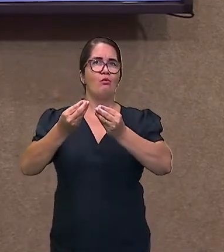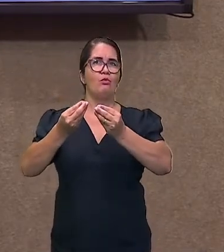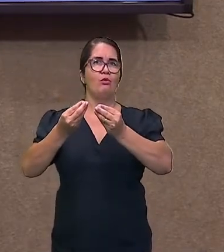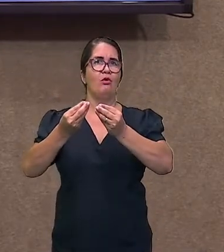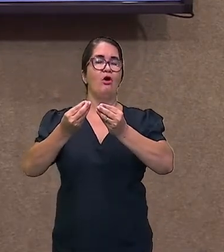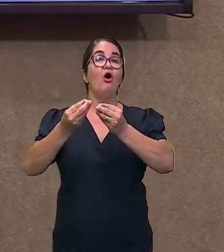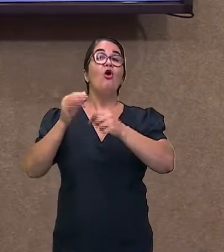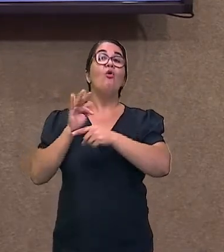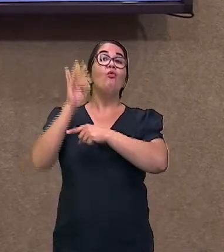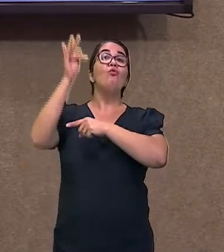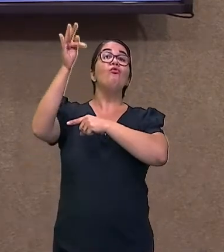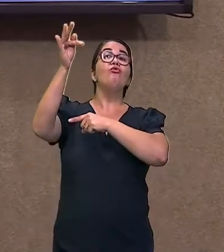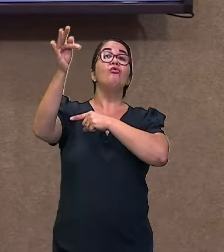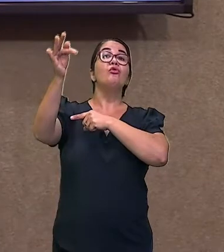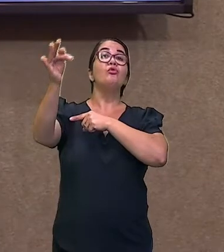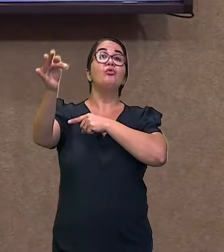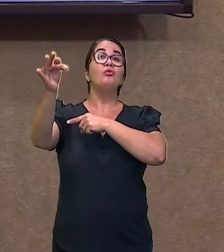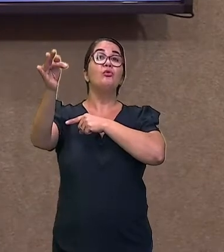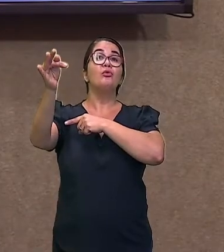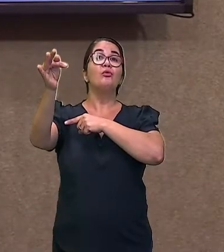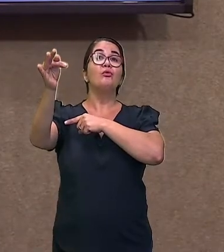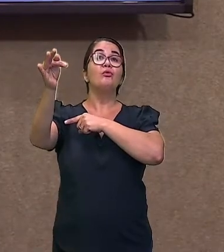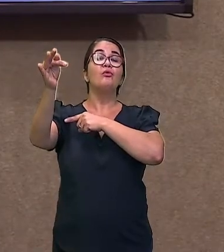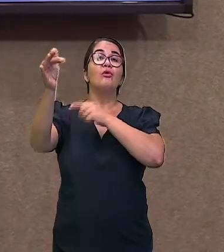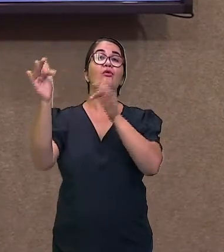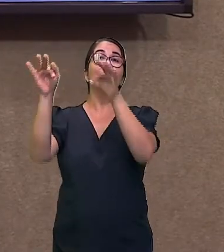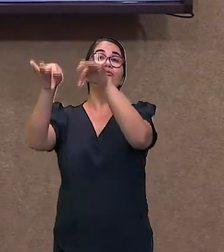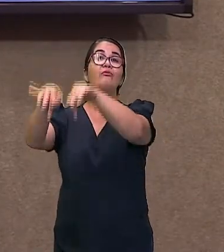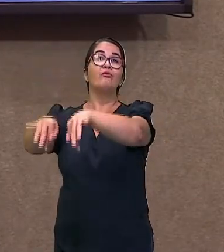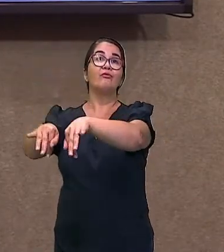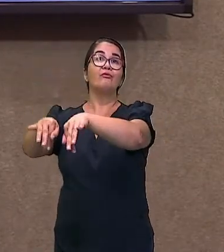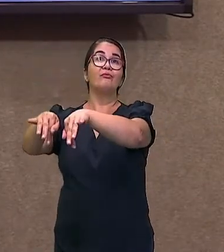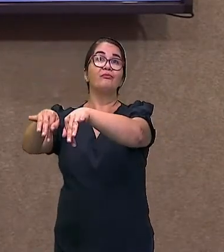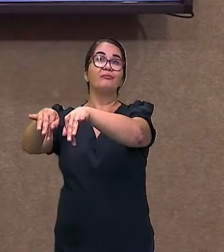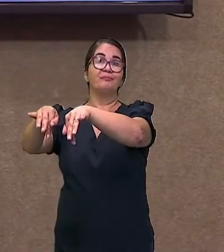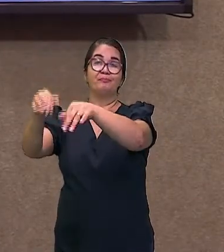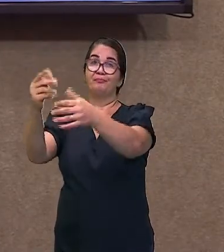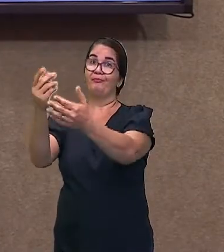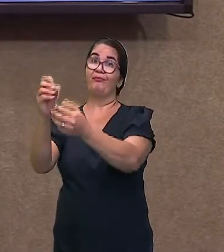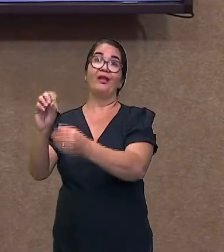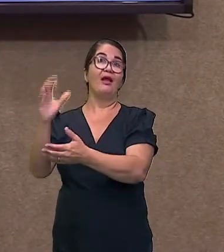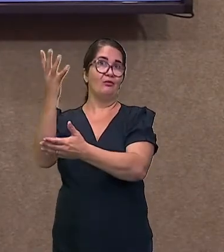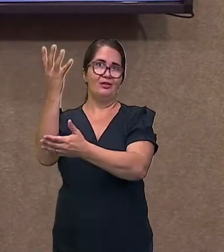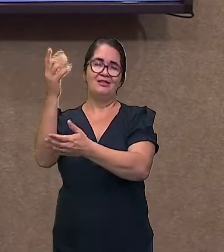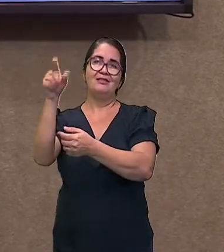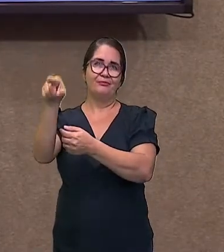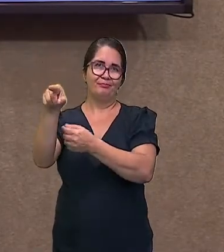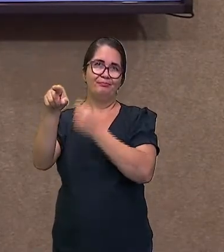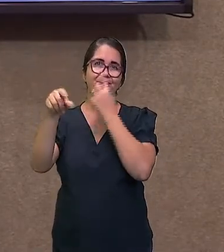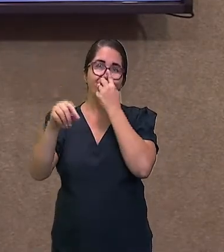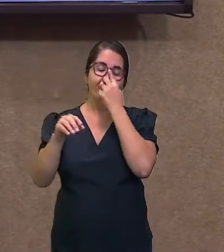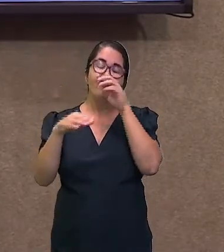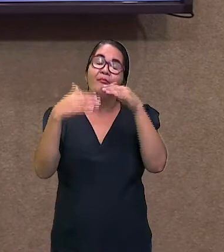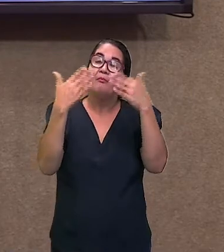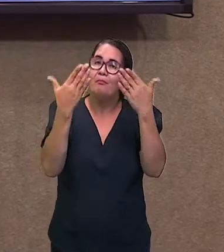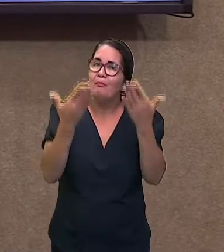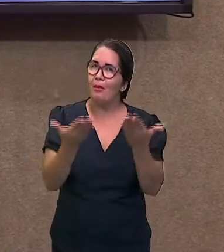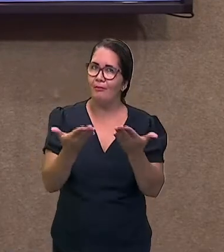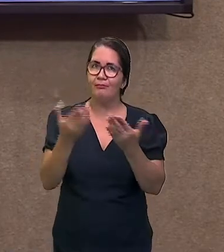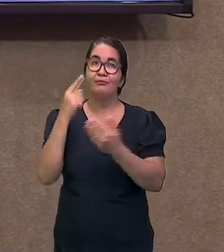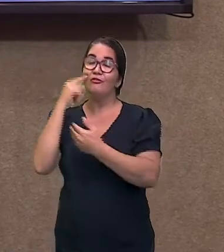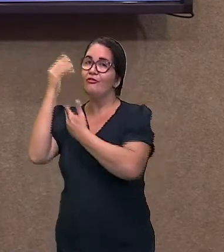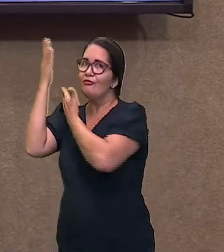vão nos custar caro? Precisamos pensar nisso tudo. Bom, vamos pensar nesse